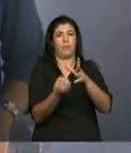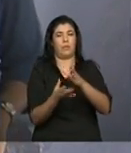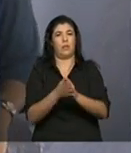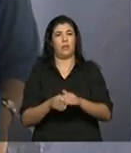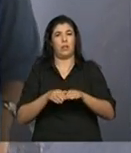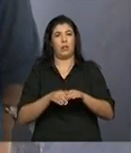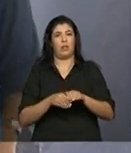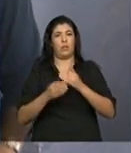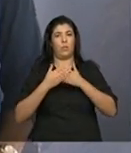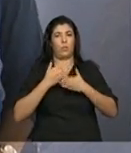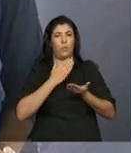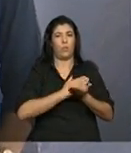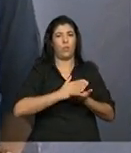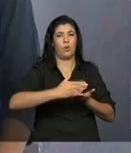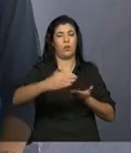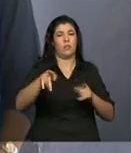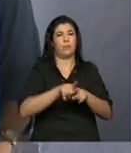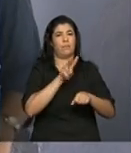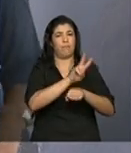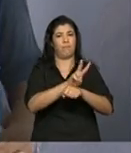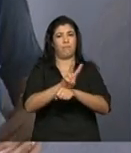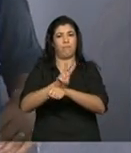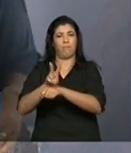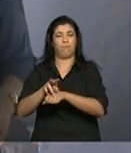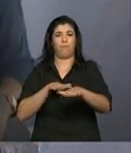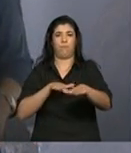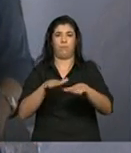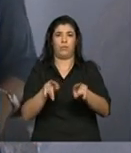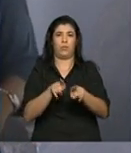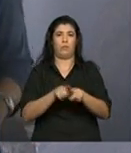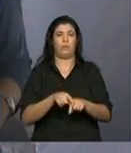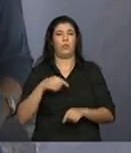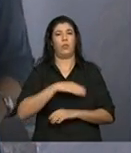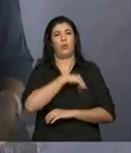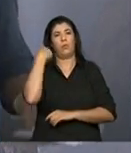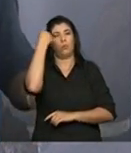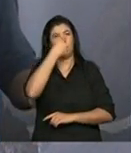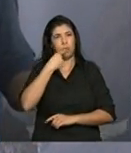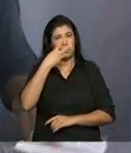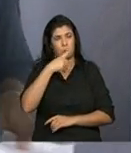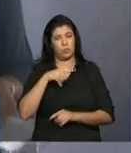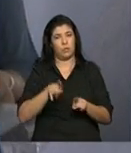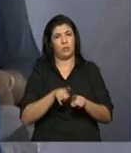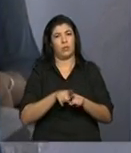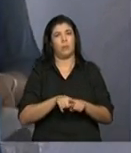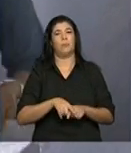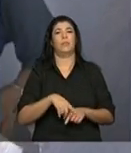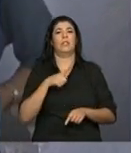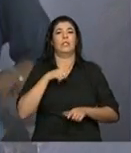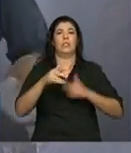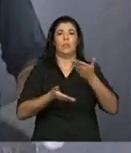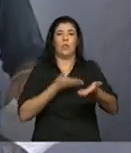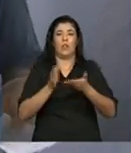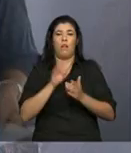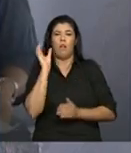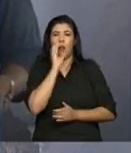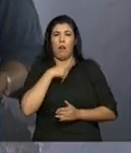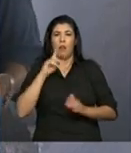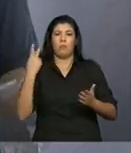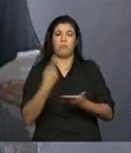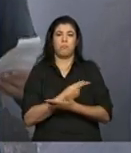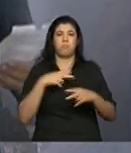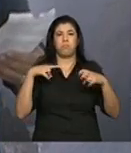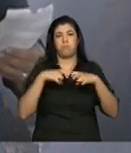e na saída do túnel vão monitorar o tráfego 24 horas por dia para garantir atendimento rápido às eventuais